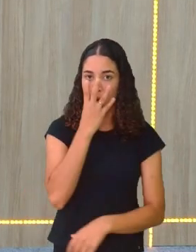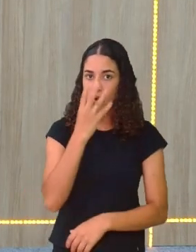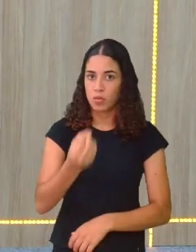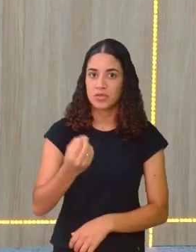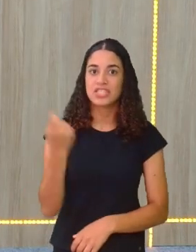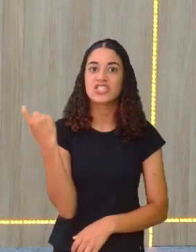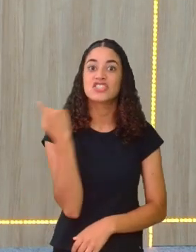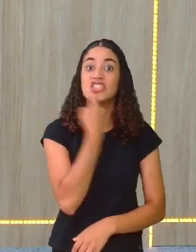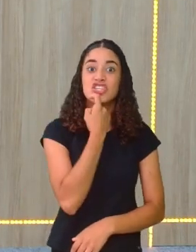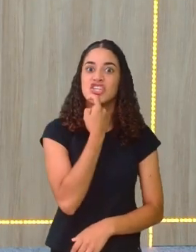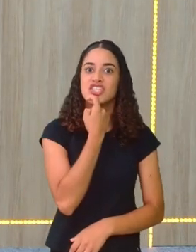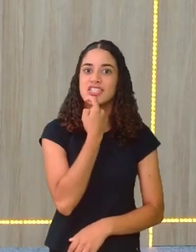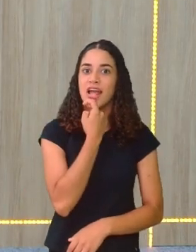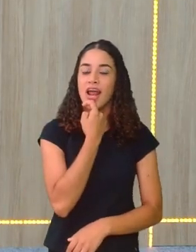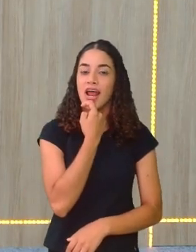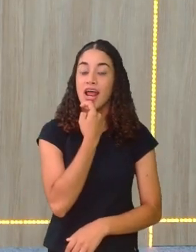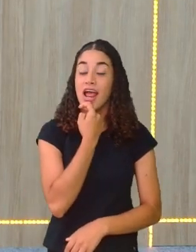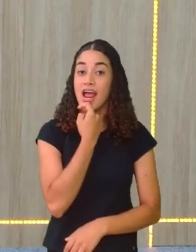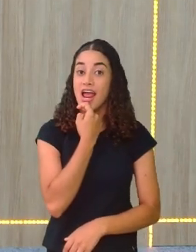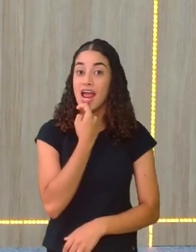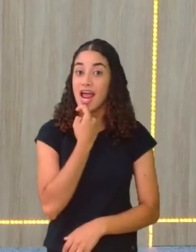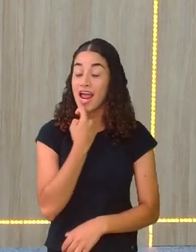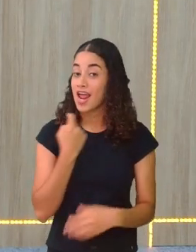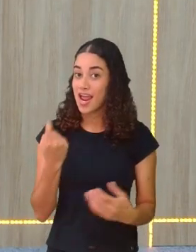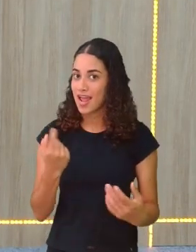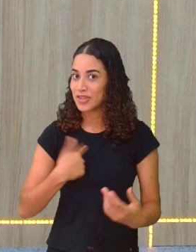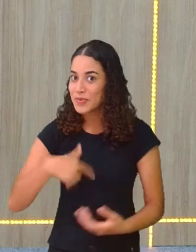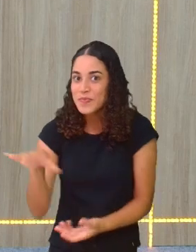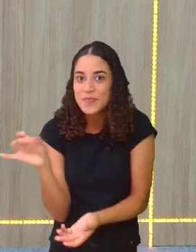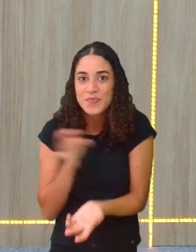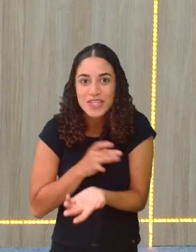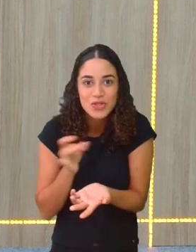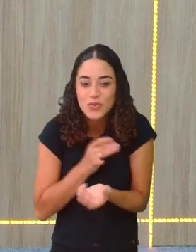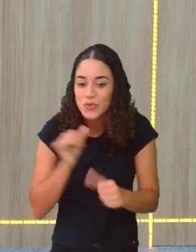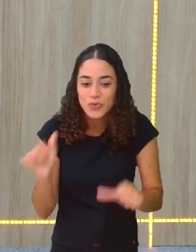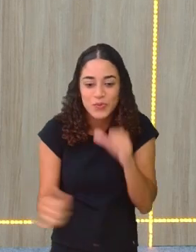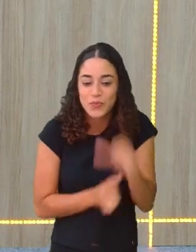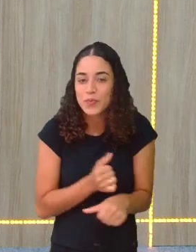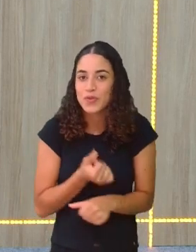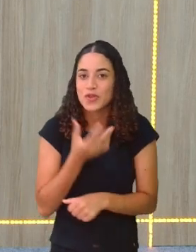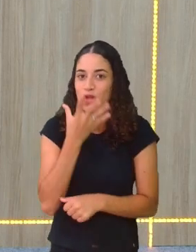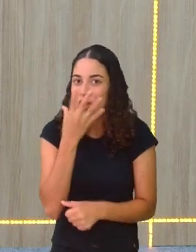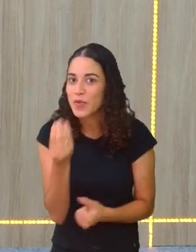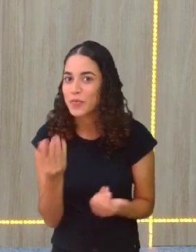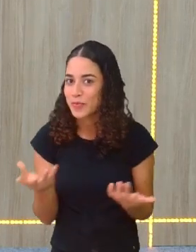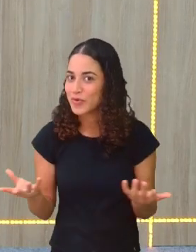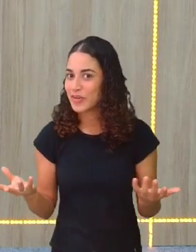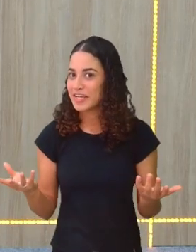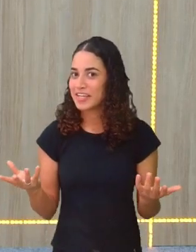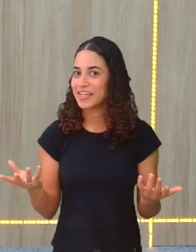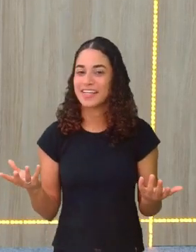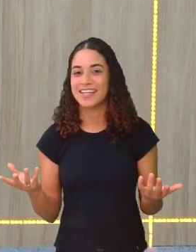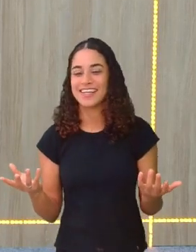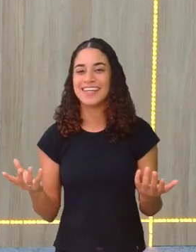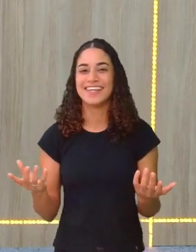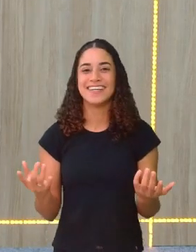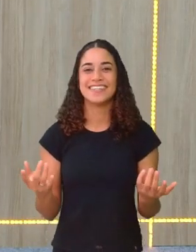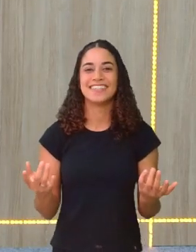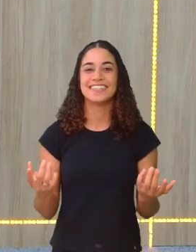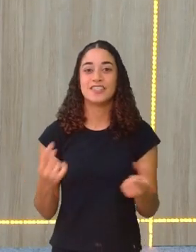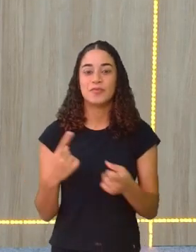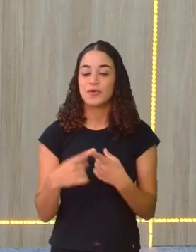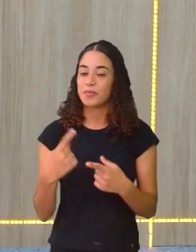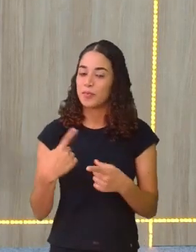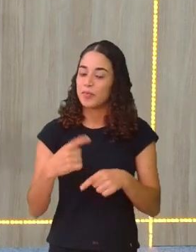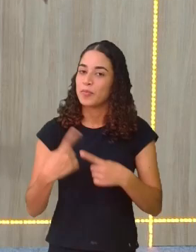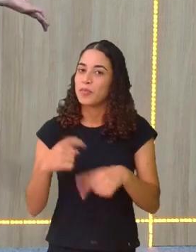sexta-feira da paixão. Minha gente, eu tinha medo de virar lobisomem na sexta-feira da Porque quando eu estava com